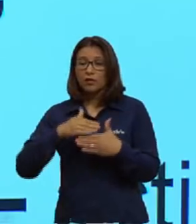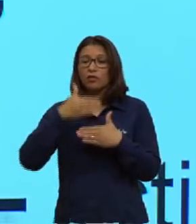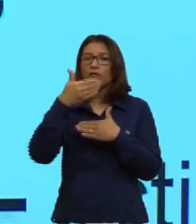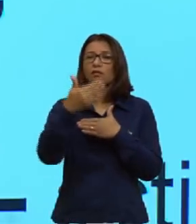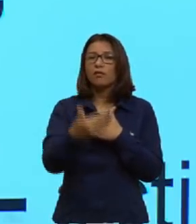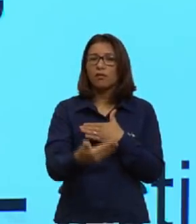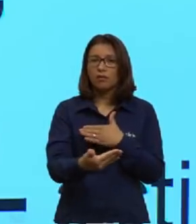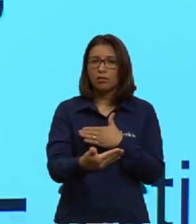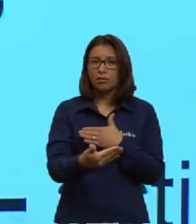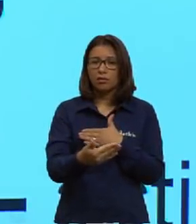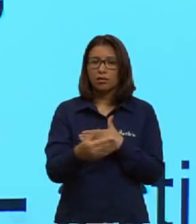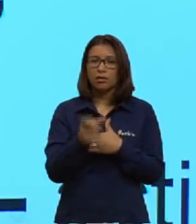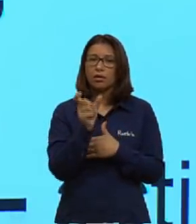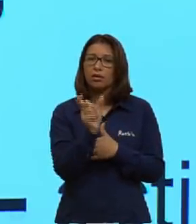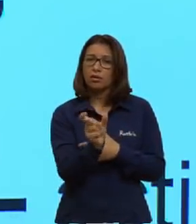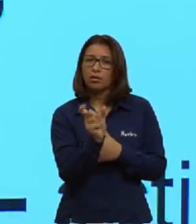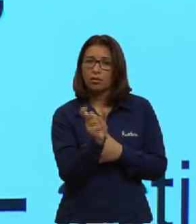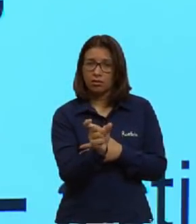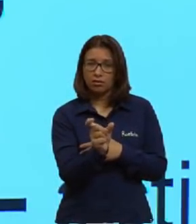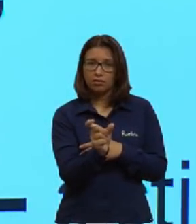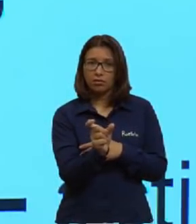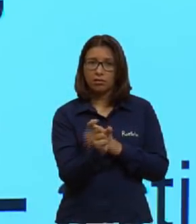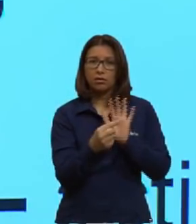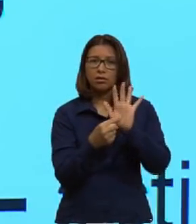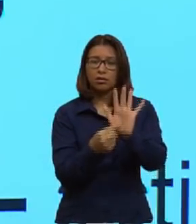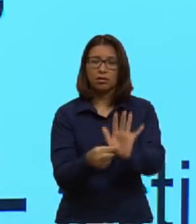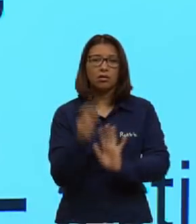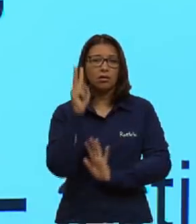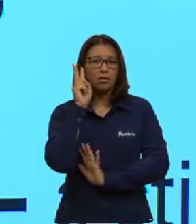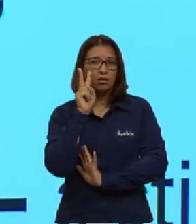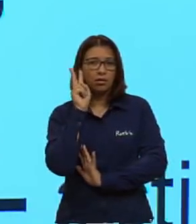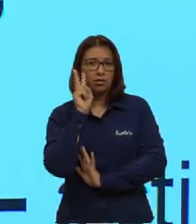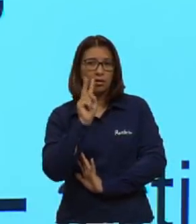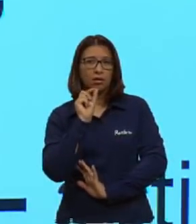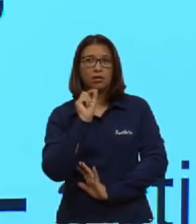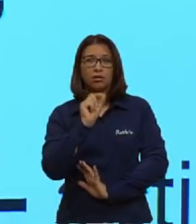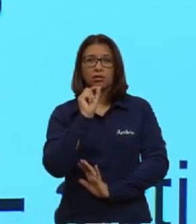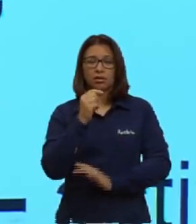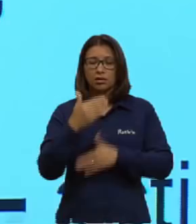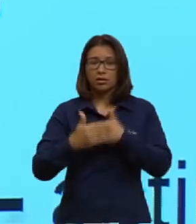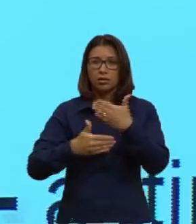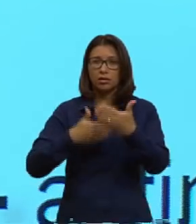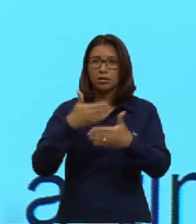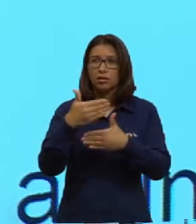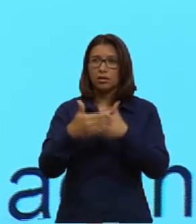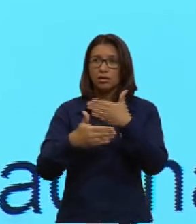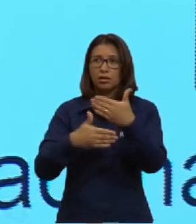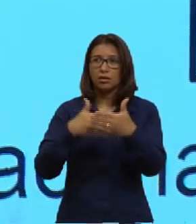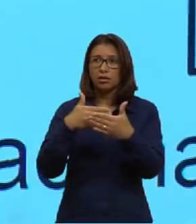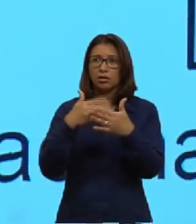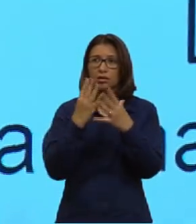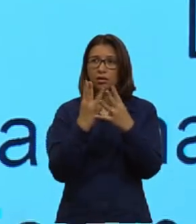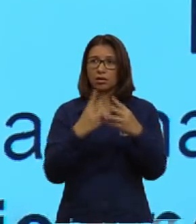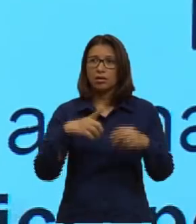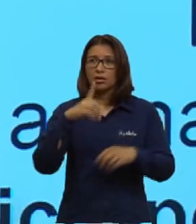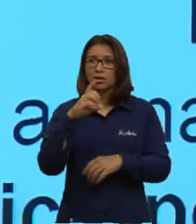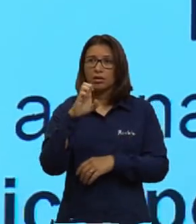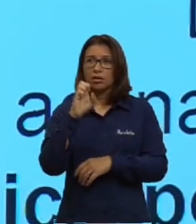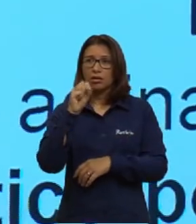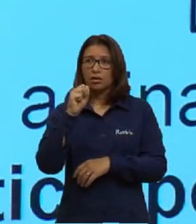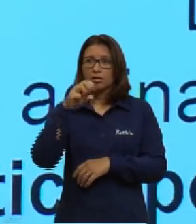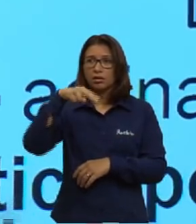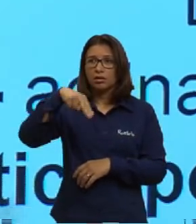a gente, eu coloquei uma palavra aqui para vocês lembrarem, a gente tem o processo de desnaturação. Essa